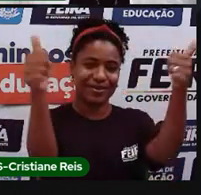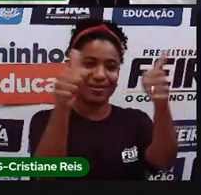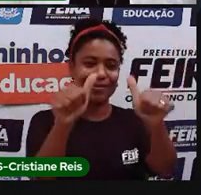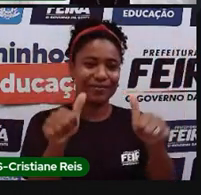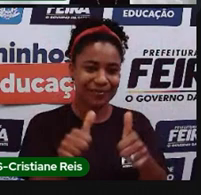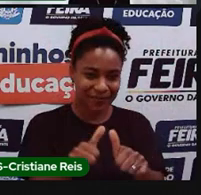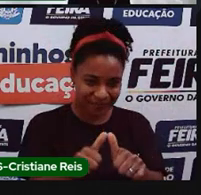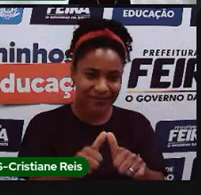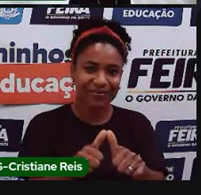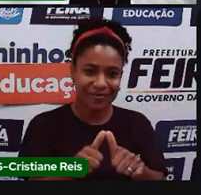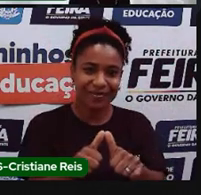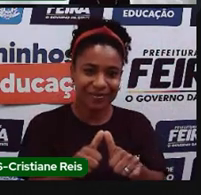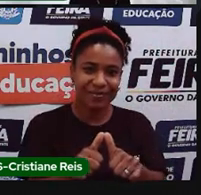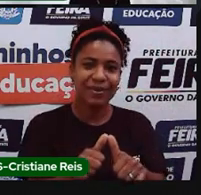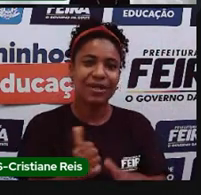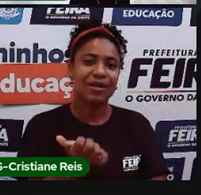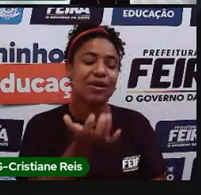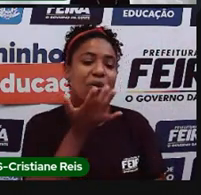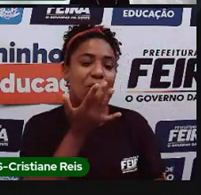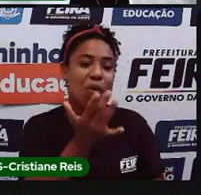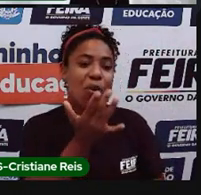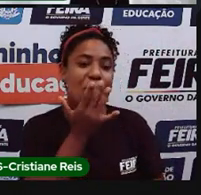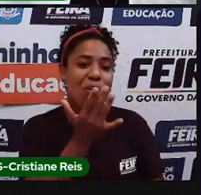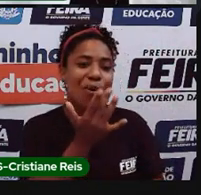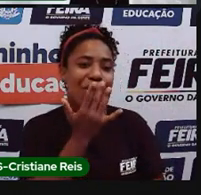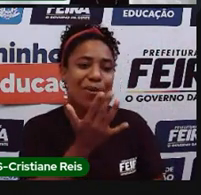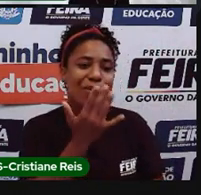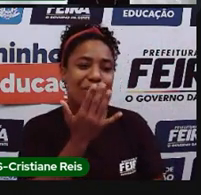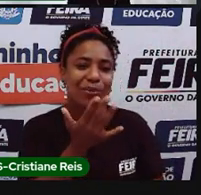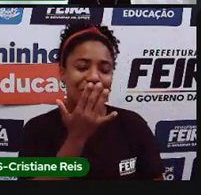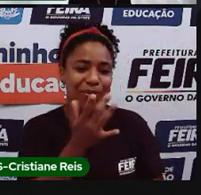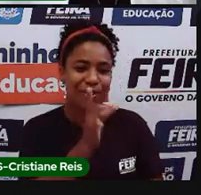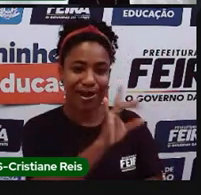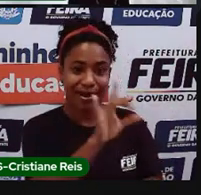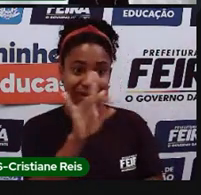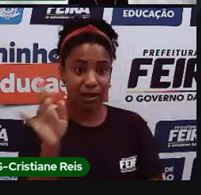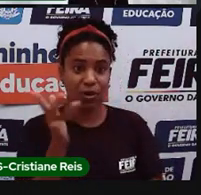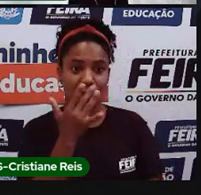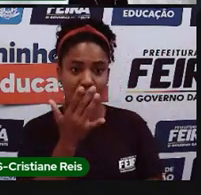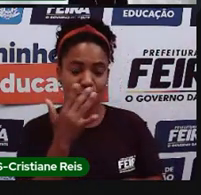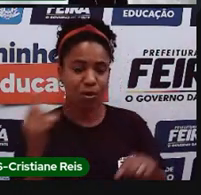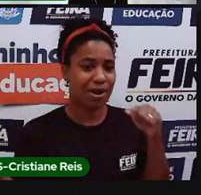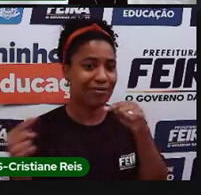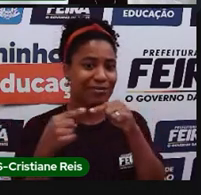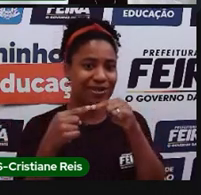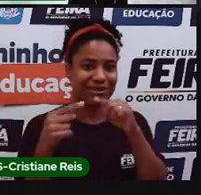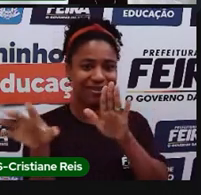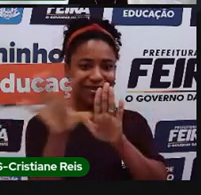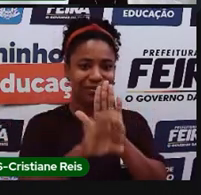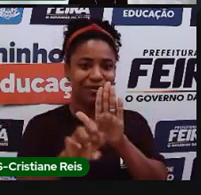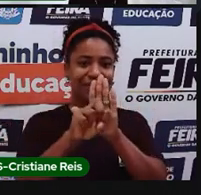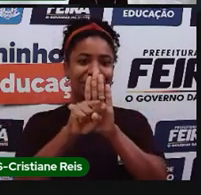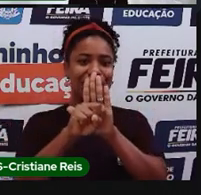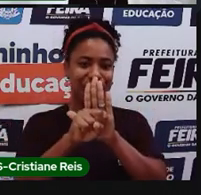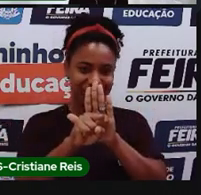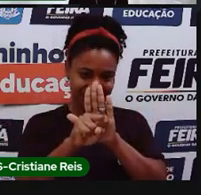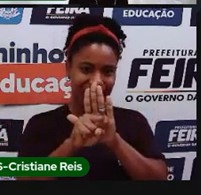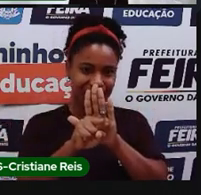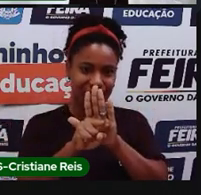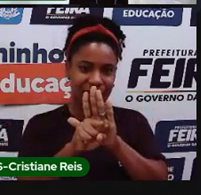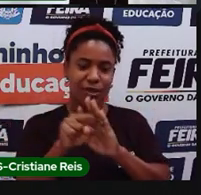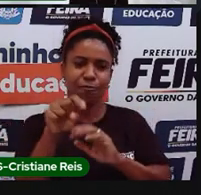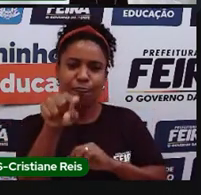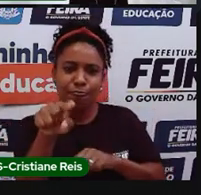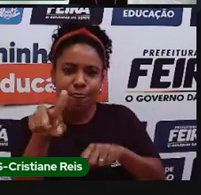representando, está representado através das cores, né? Aí eu vou lá na legenda e vejo que tudo que tem